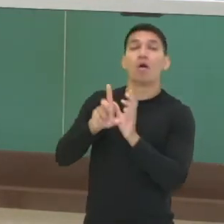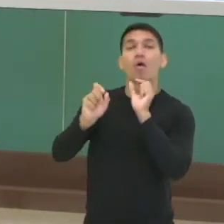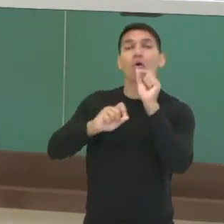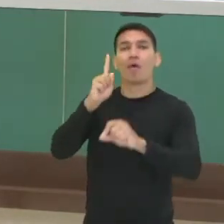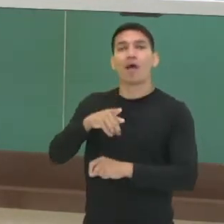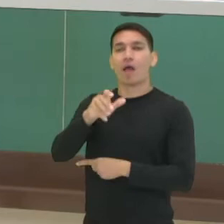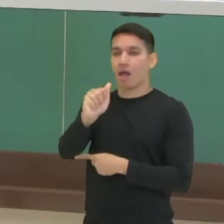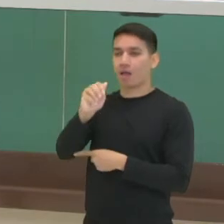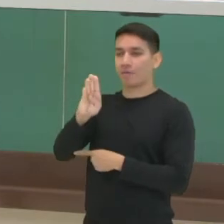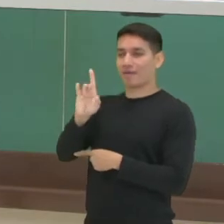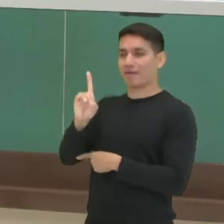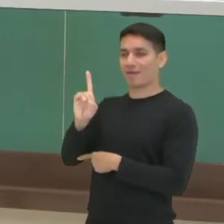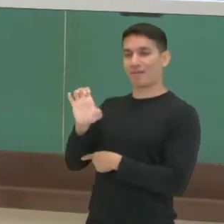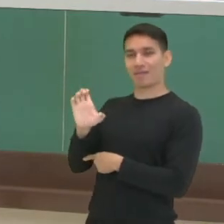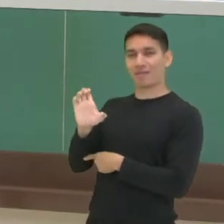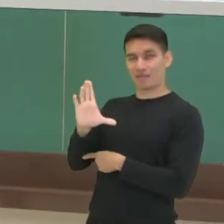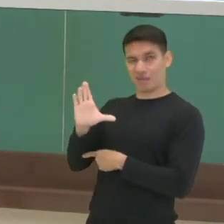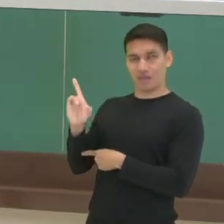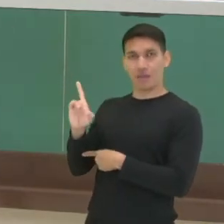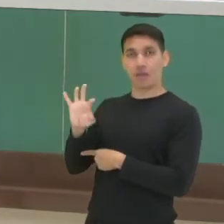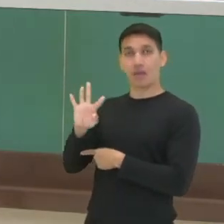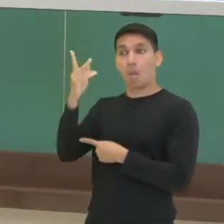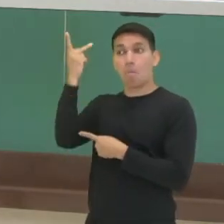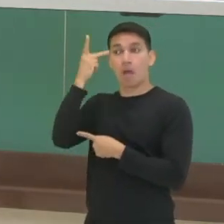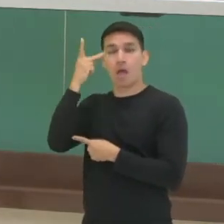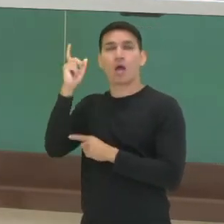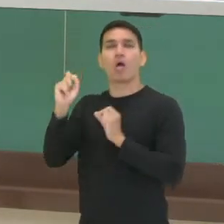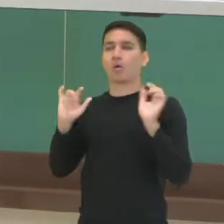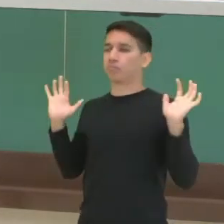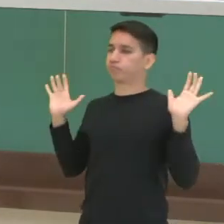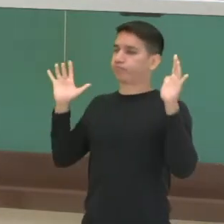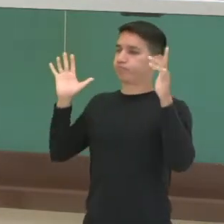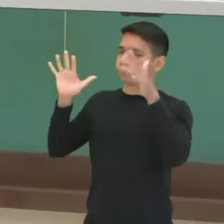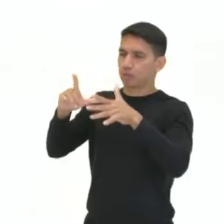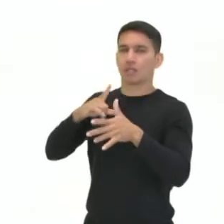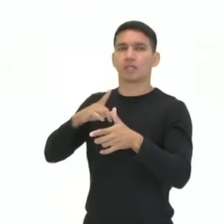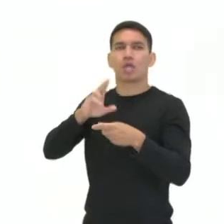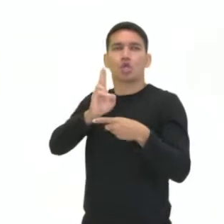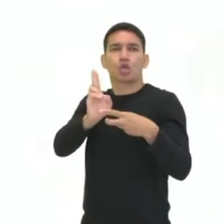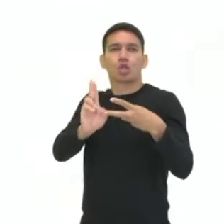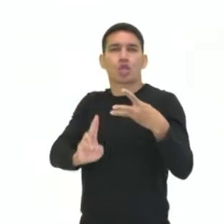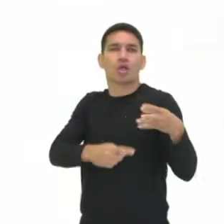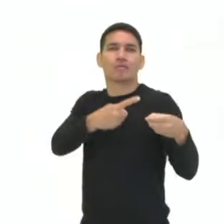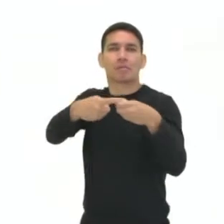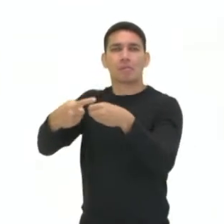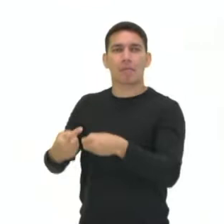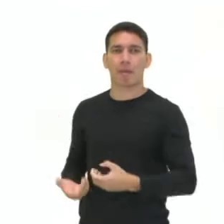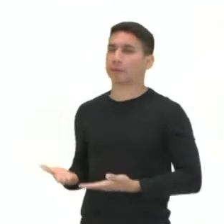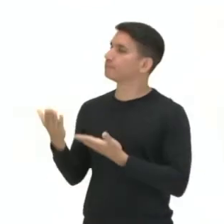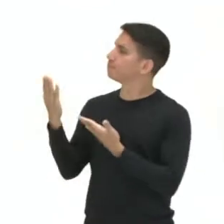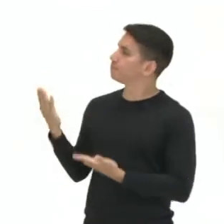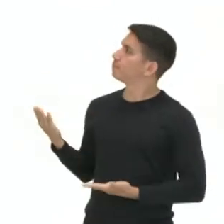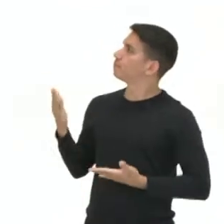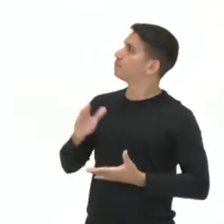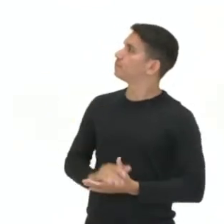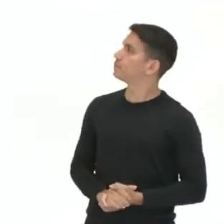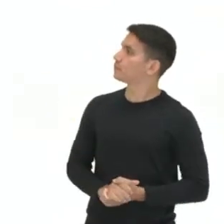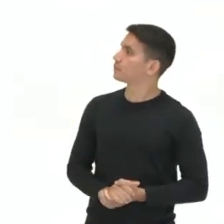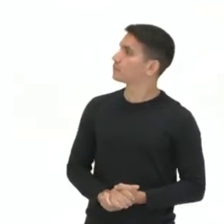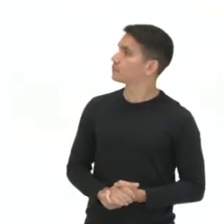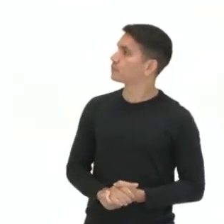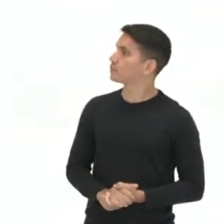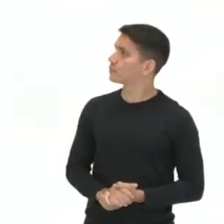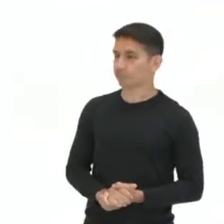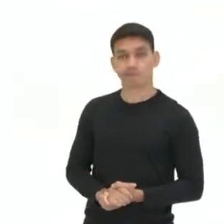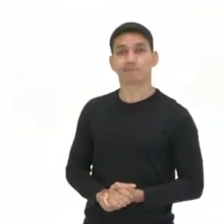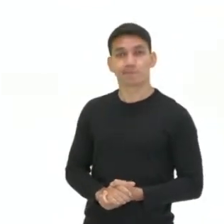ABCD paulista, né? Então sabemos que a região lá de Santo Andrés, São Bernardo do Campo, São Caetano do Sul e também